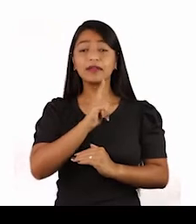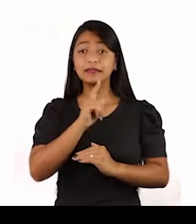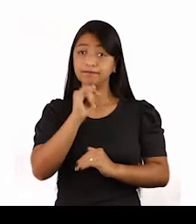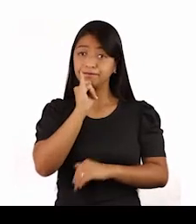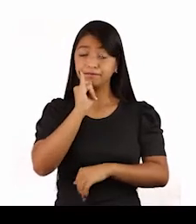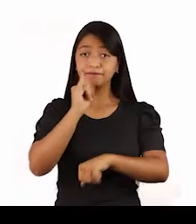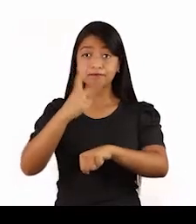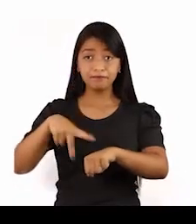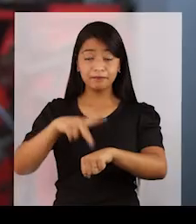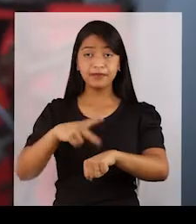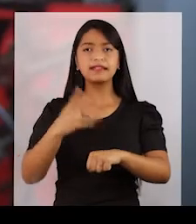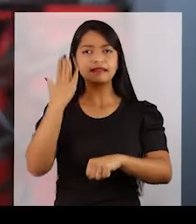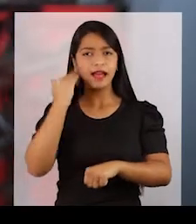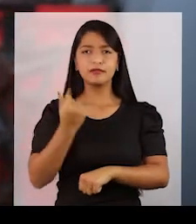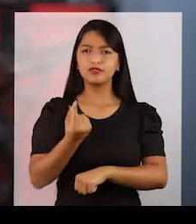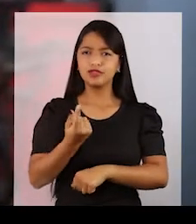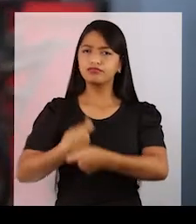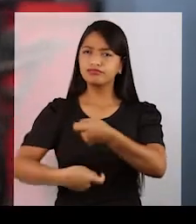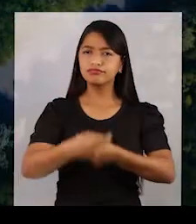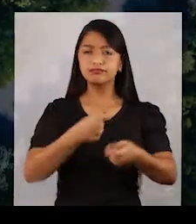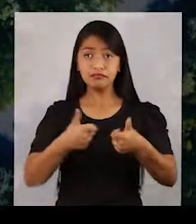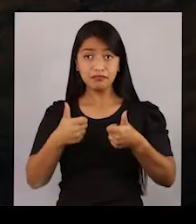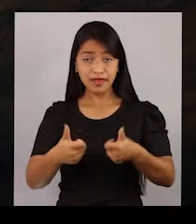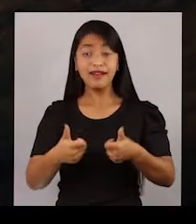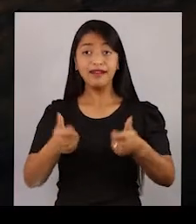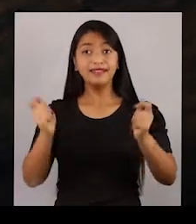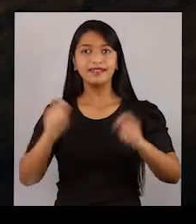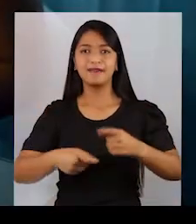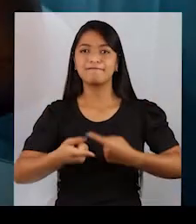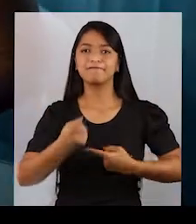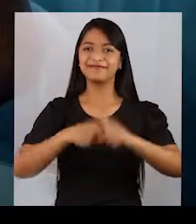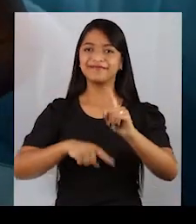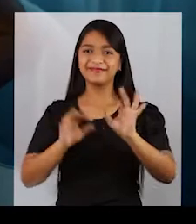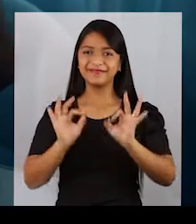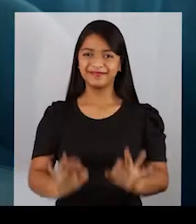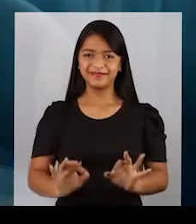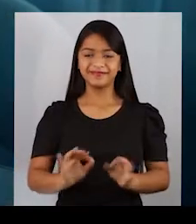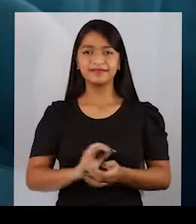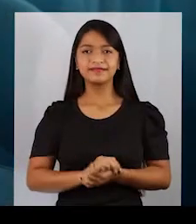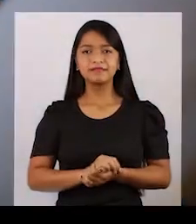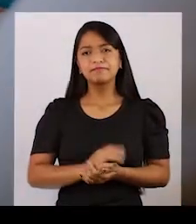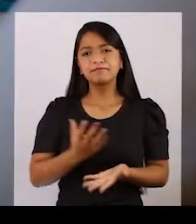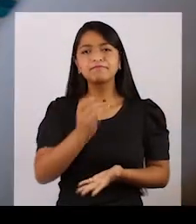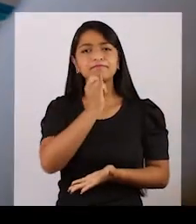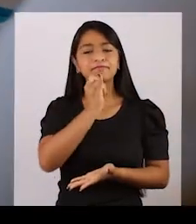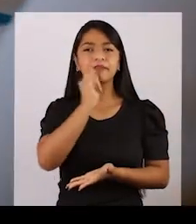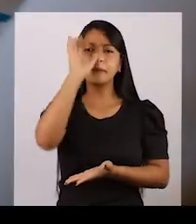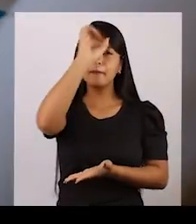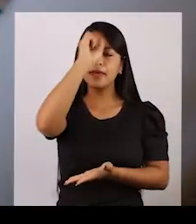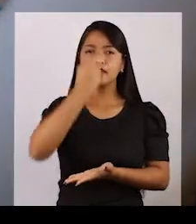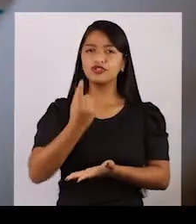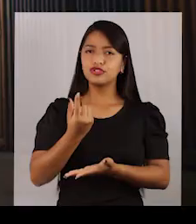financeiramente educado tem chances reais de prosperar. Não é apenas sobre economizar ou investir.